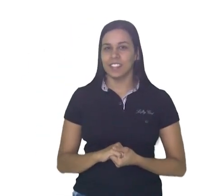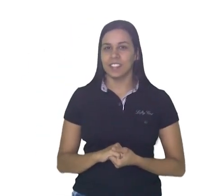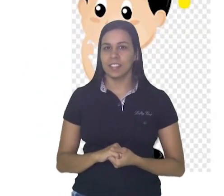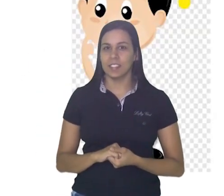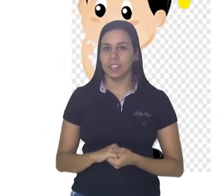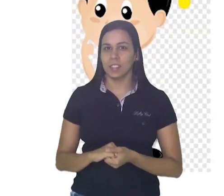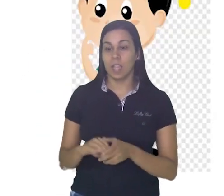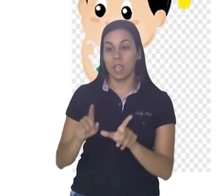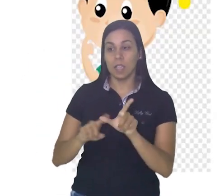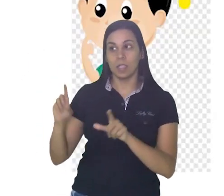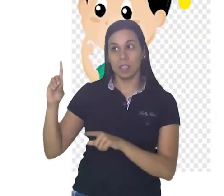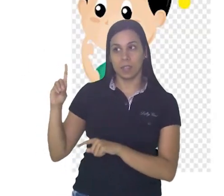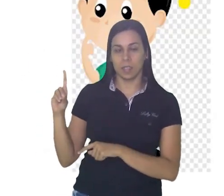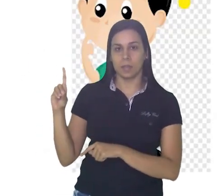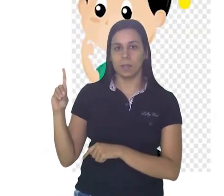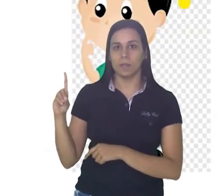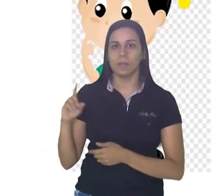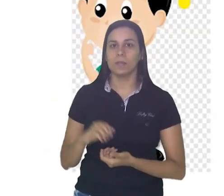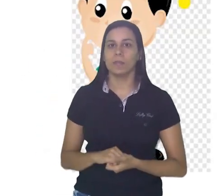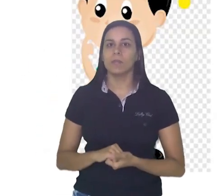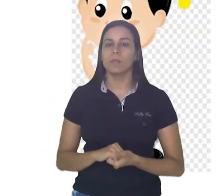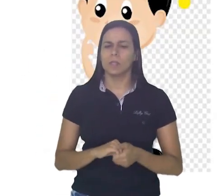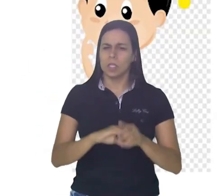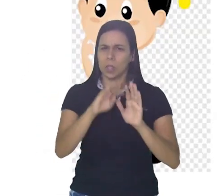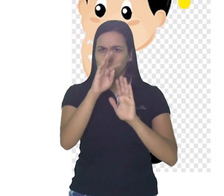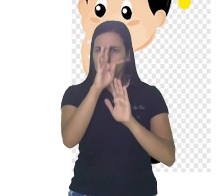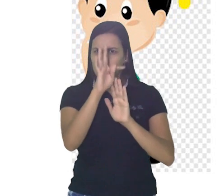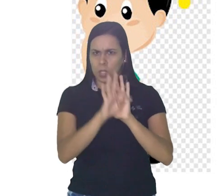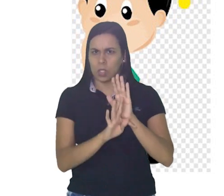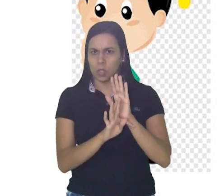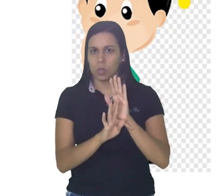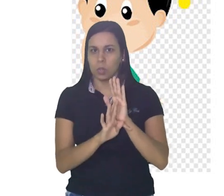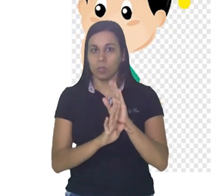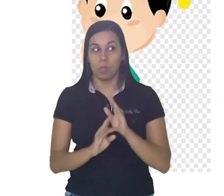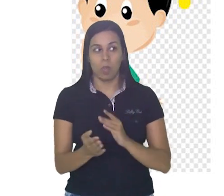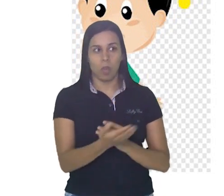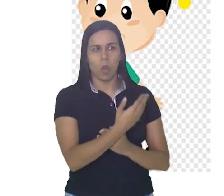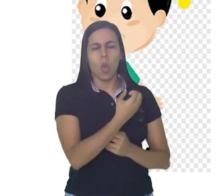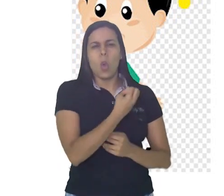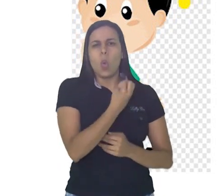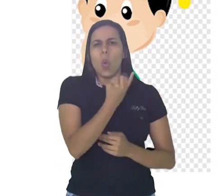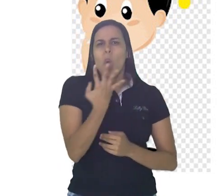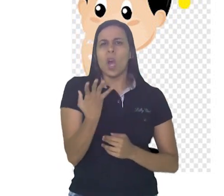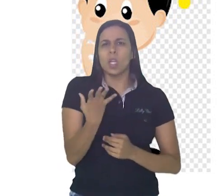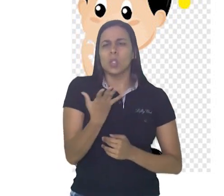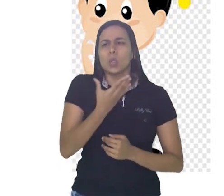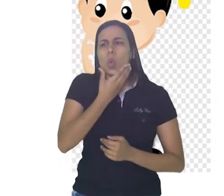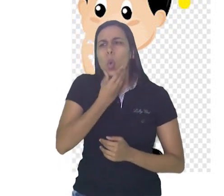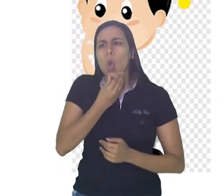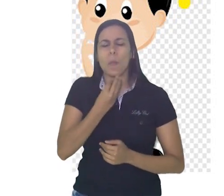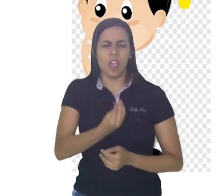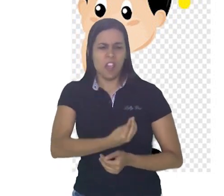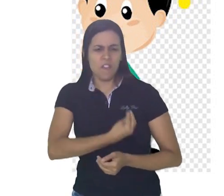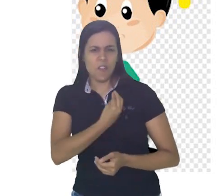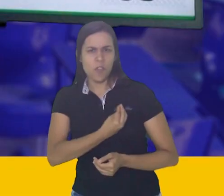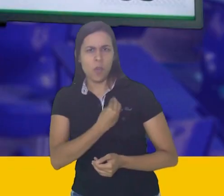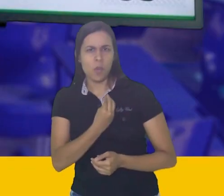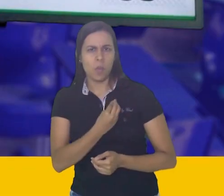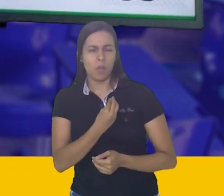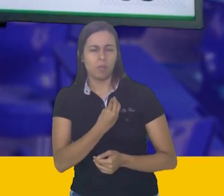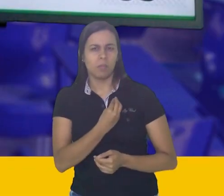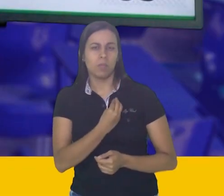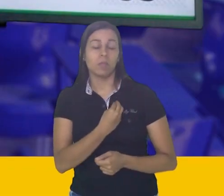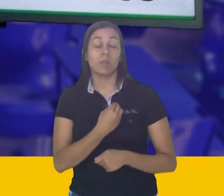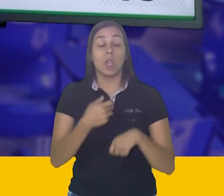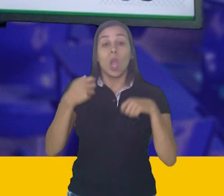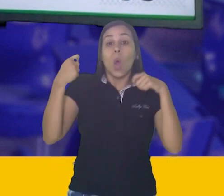Letra D. Ainda de acordo com o texto, quantos anos Santos Dumont viveu? Para resolver este probleminha,